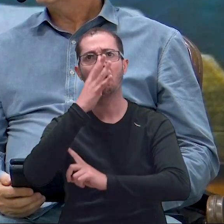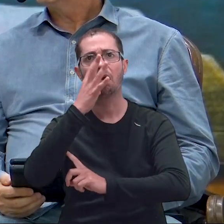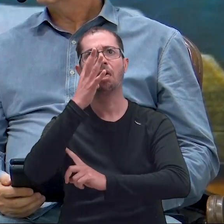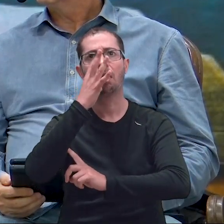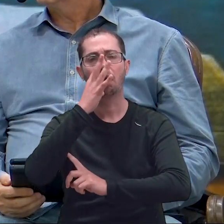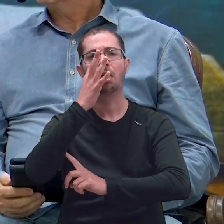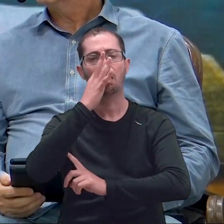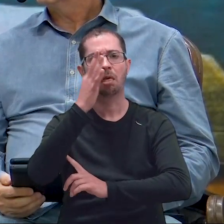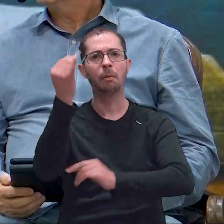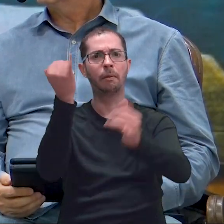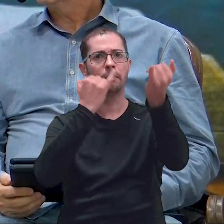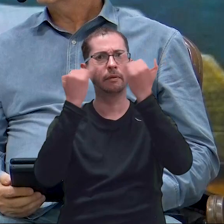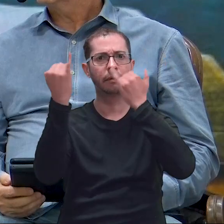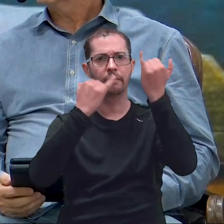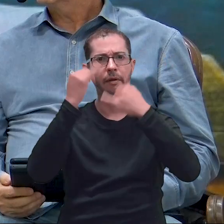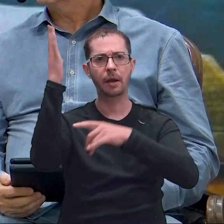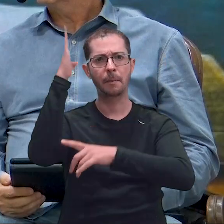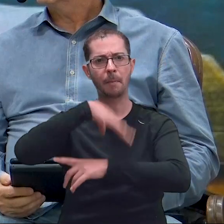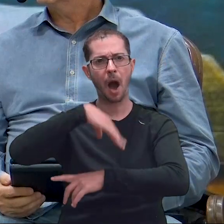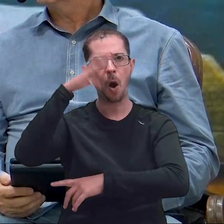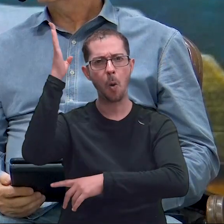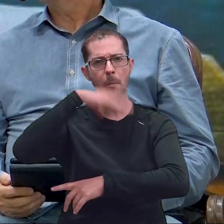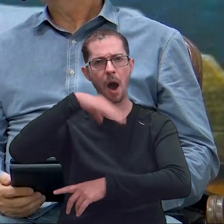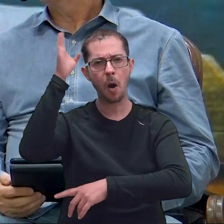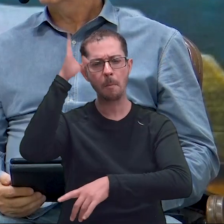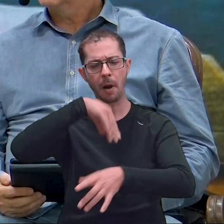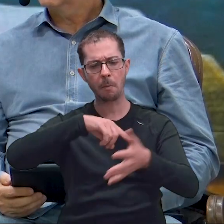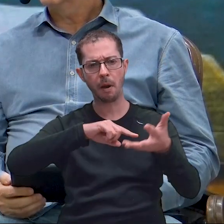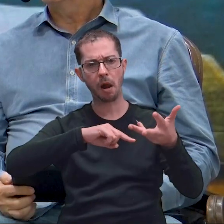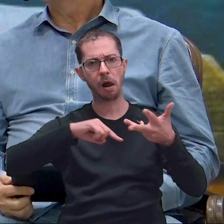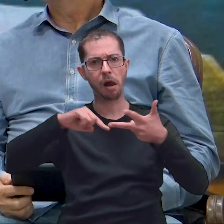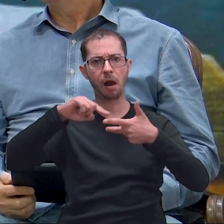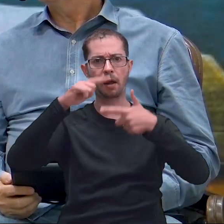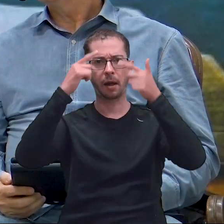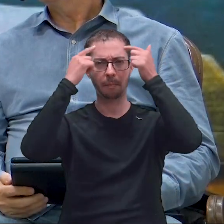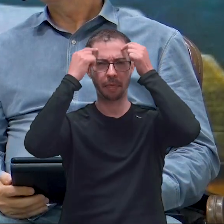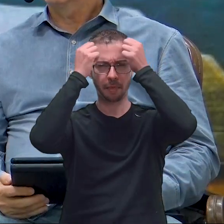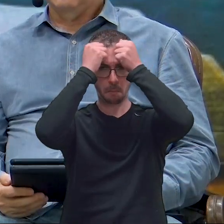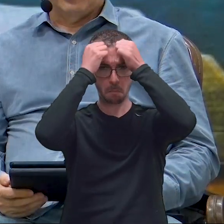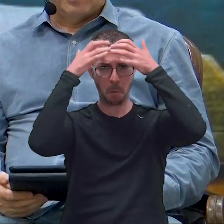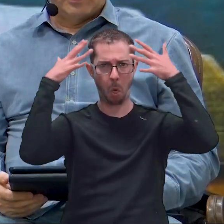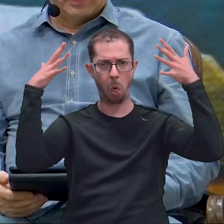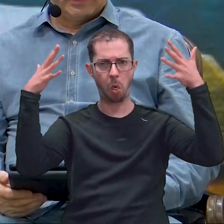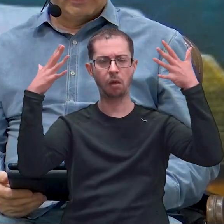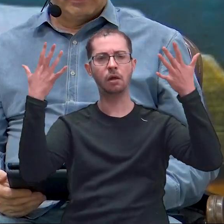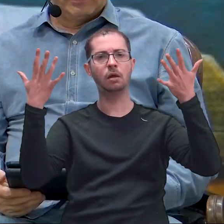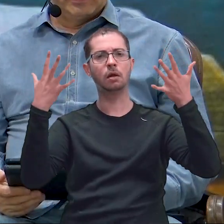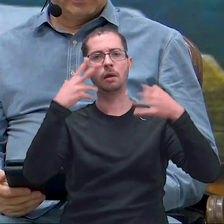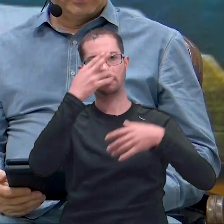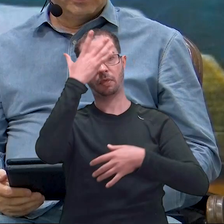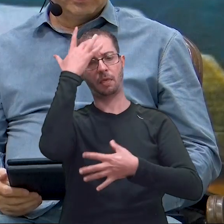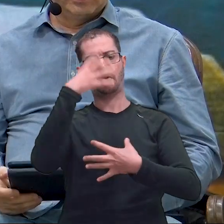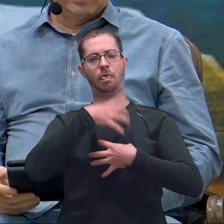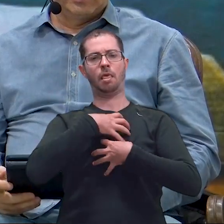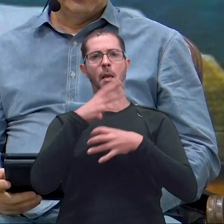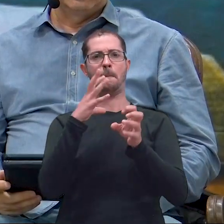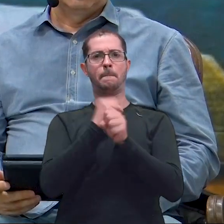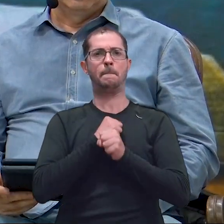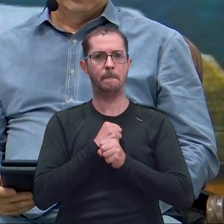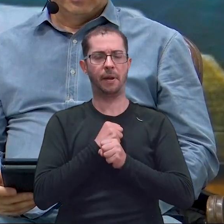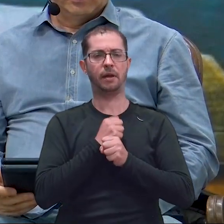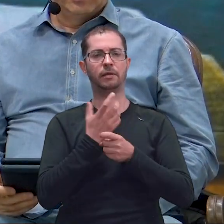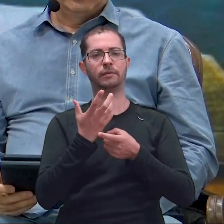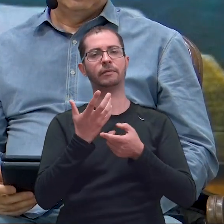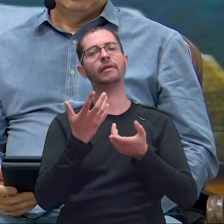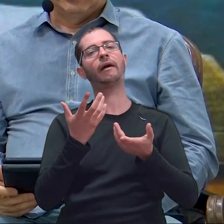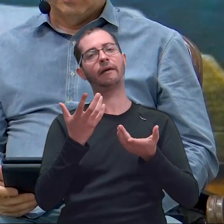fica realmente assustado, preso, né? Mas, gente, nós fomos chamados para a vida, para a liberdade no